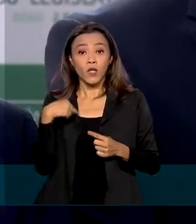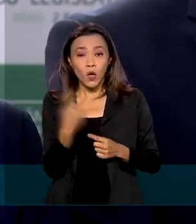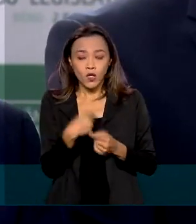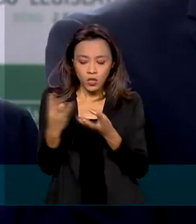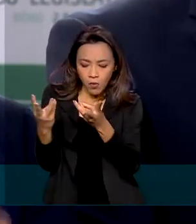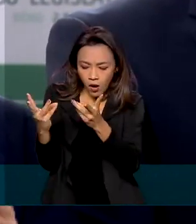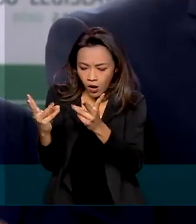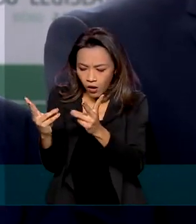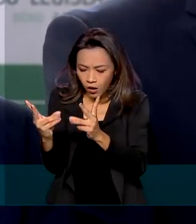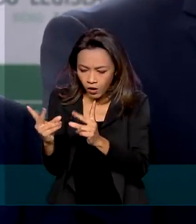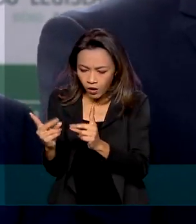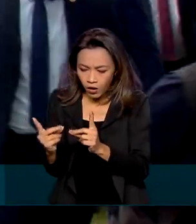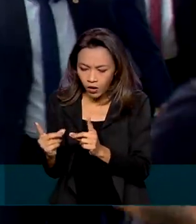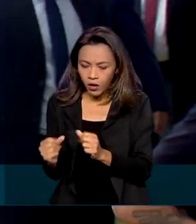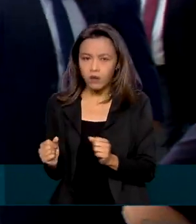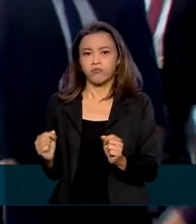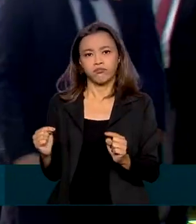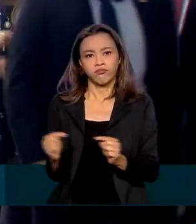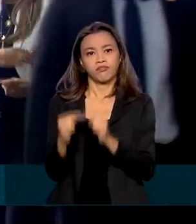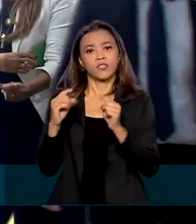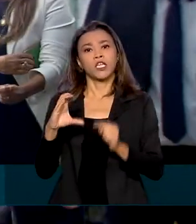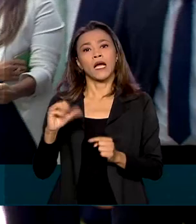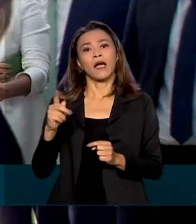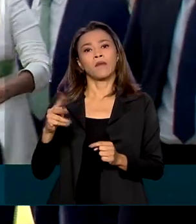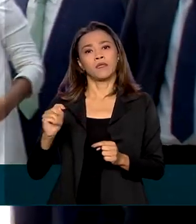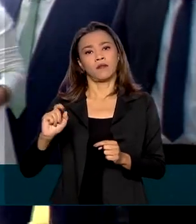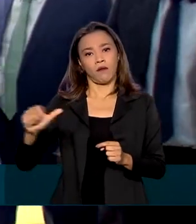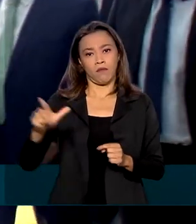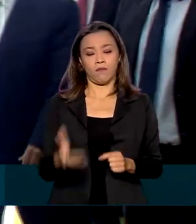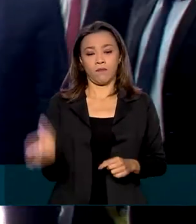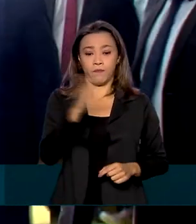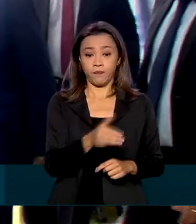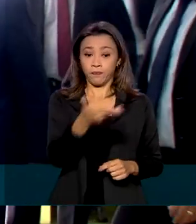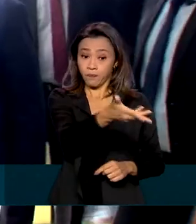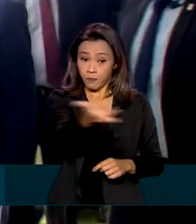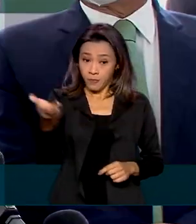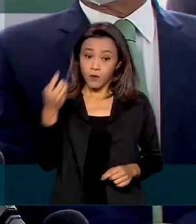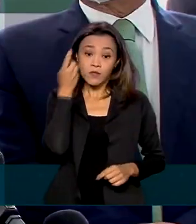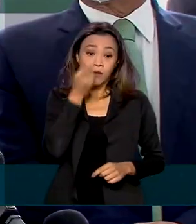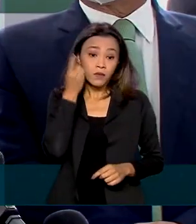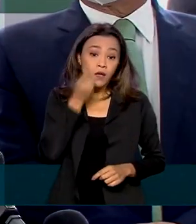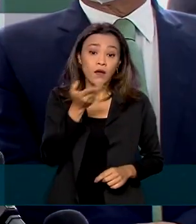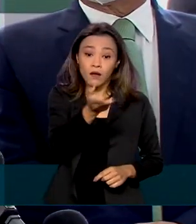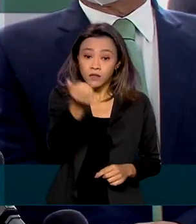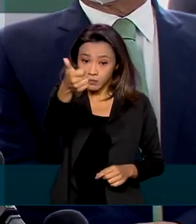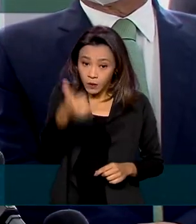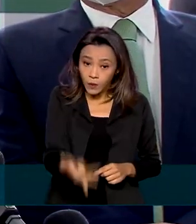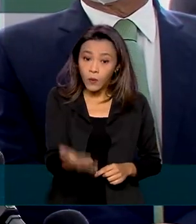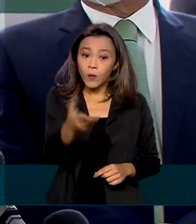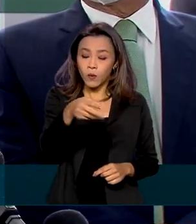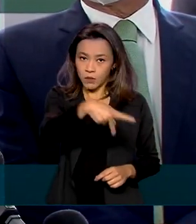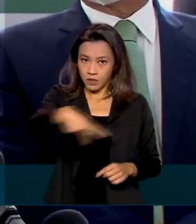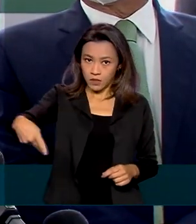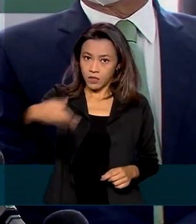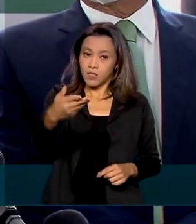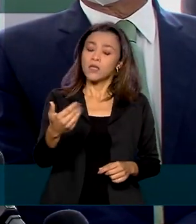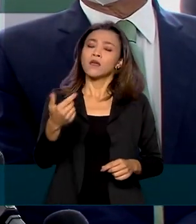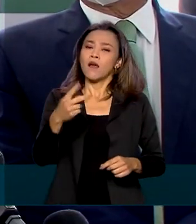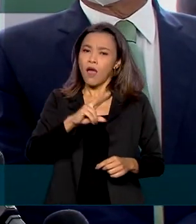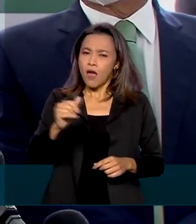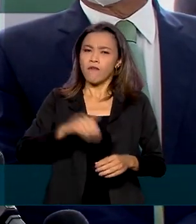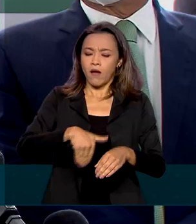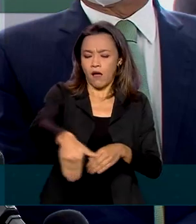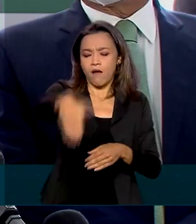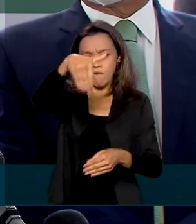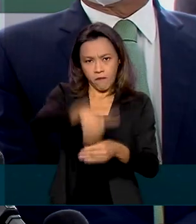e os rendimentos de capital. O presidente da Câmara dos Deputados, Arthur Lira, destacou que o foco agora é colocar o projeto em